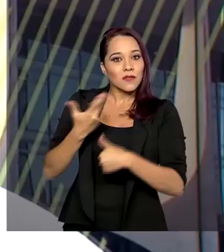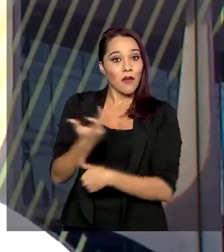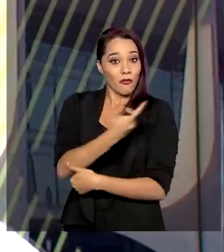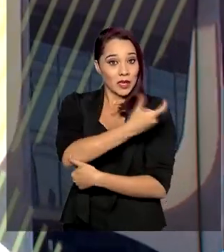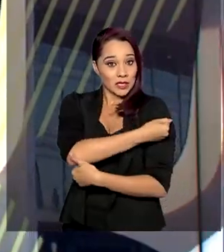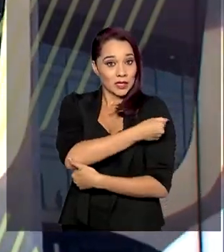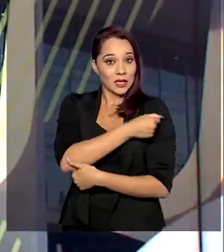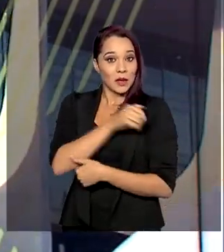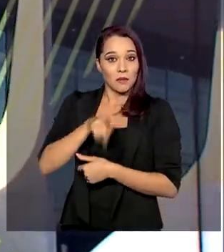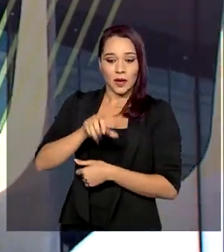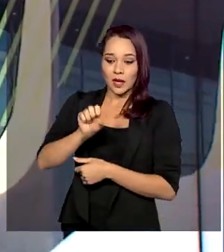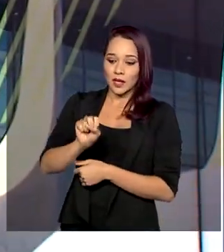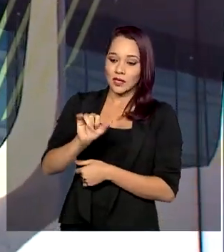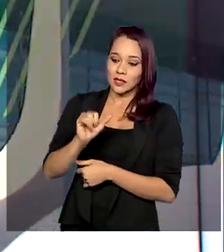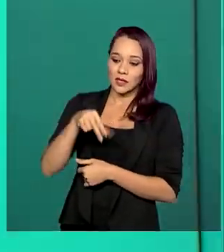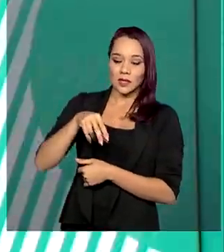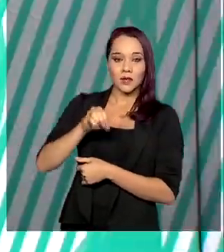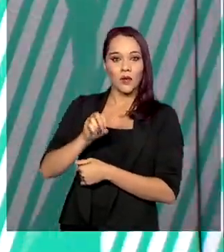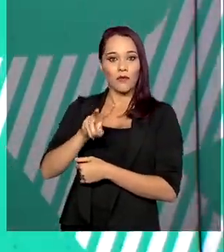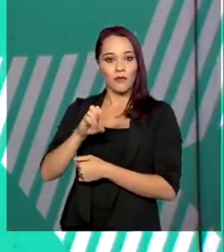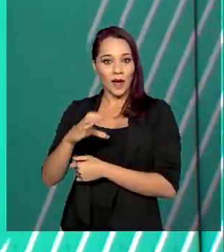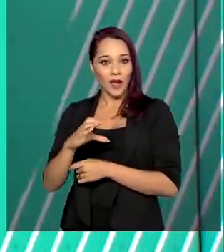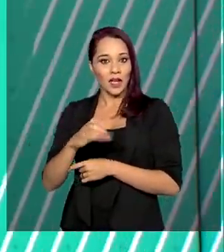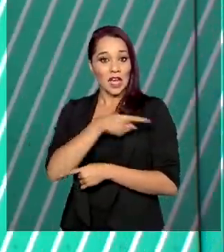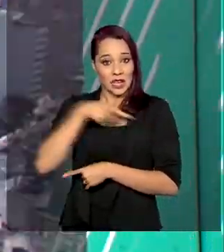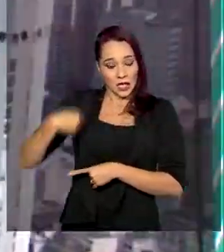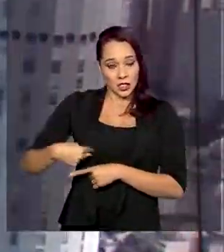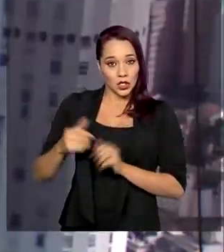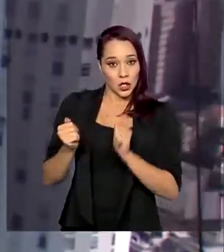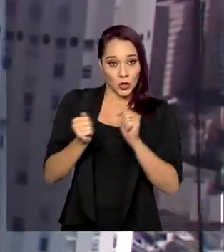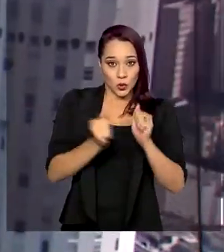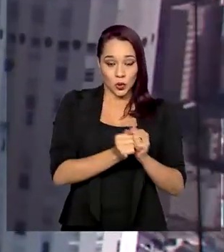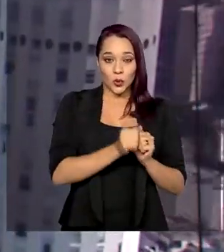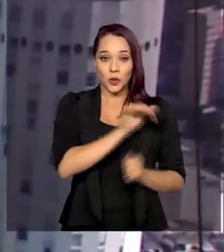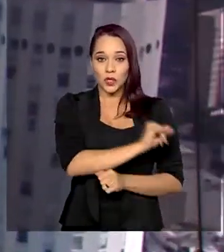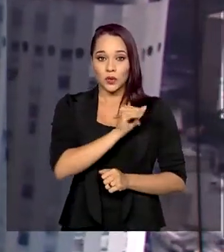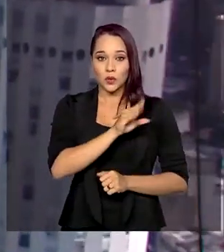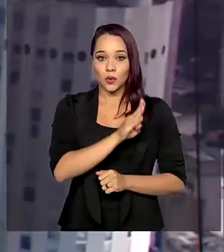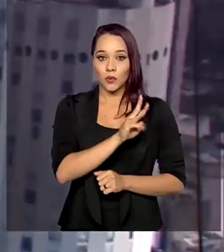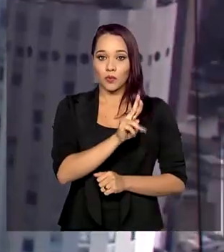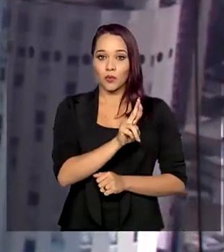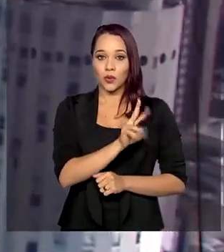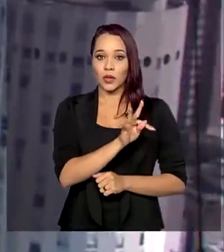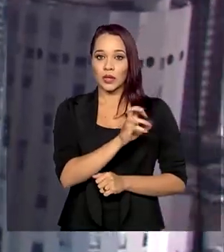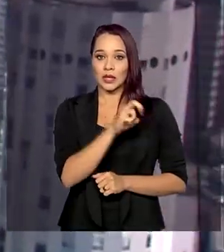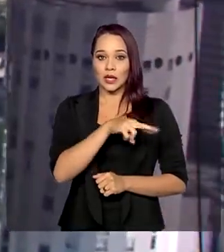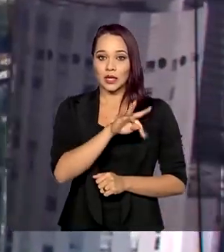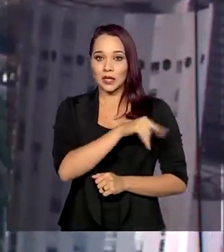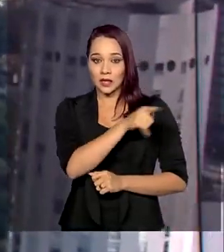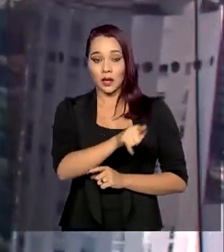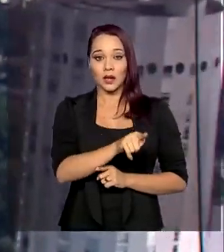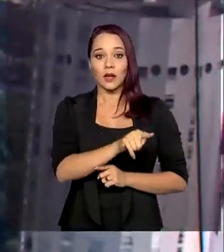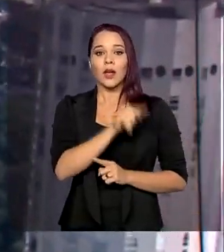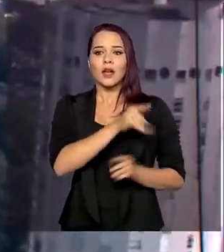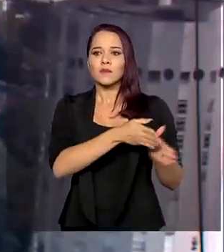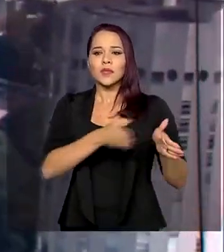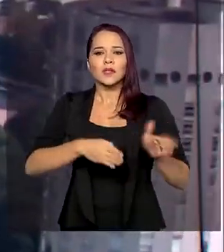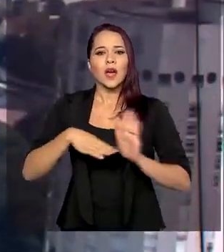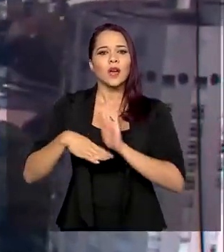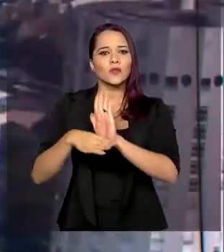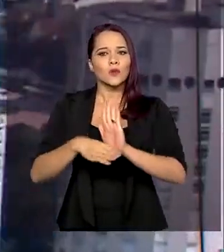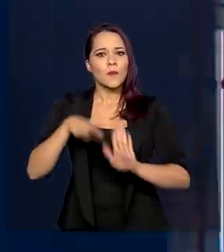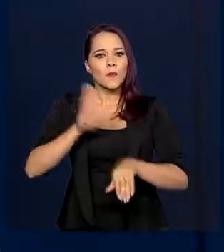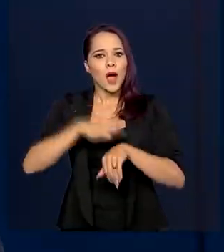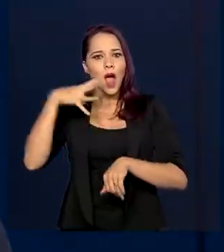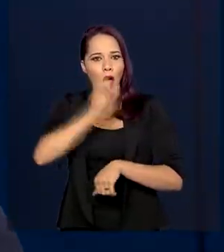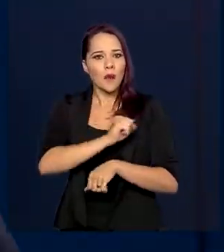desenvolvida pela Sinovac da China em parceria com o Instituto Butantan. Esse processo, olha só, ajuda a acelerar o registro da